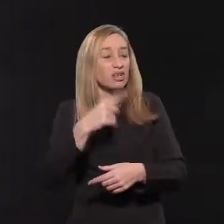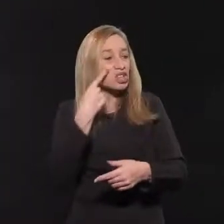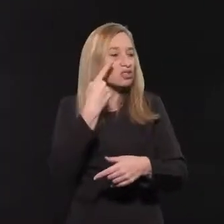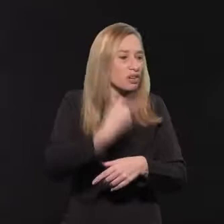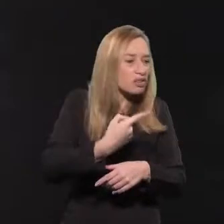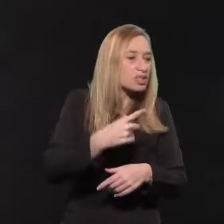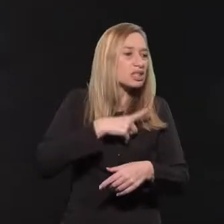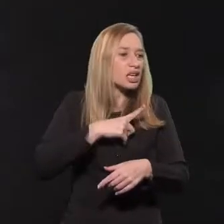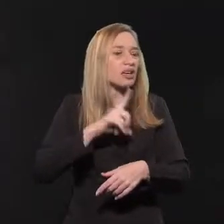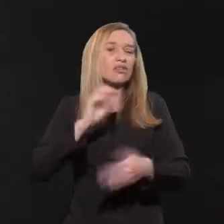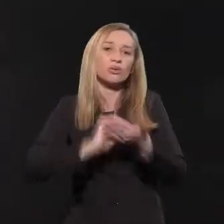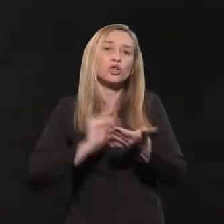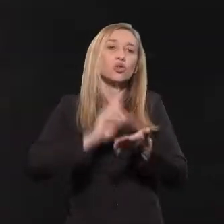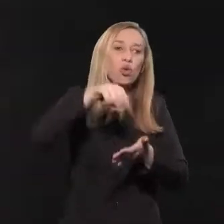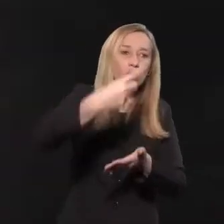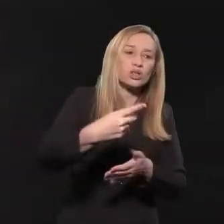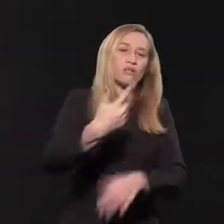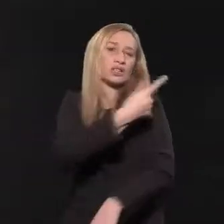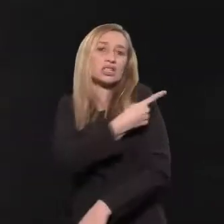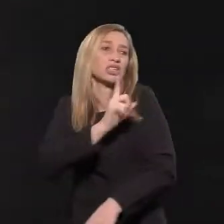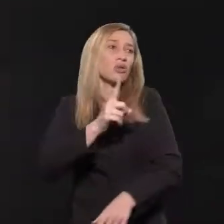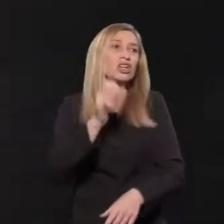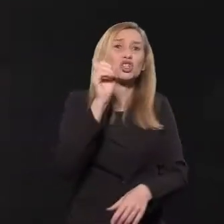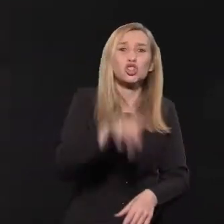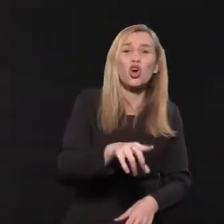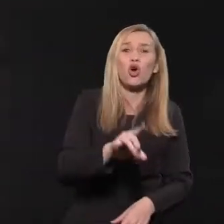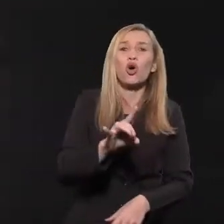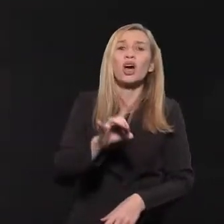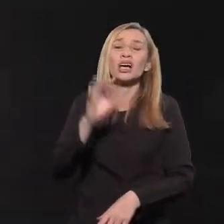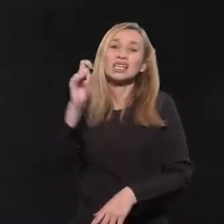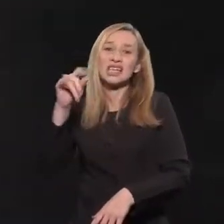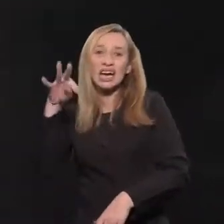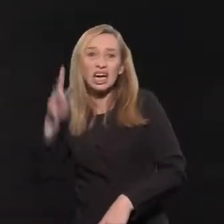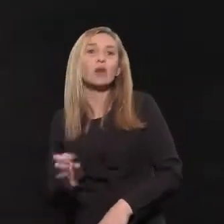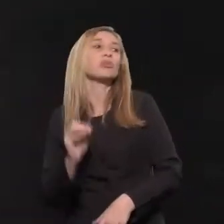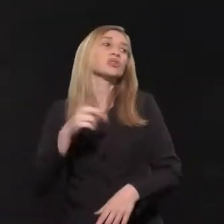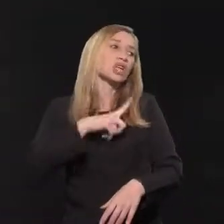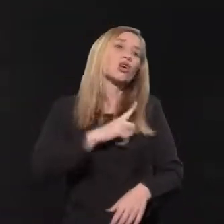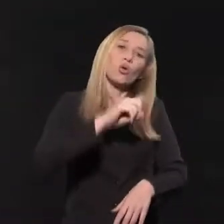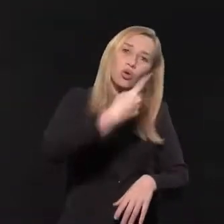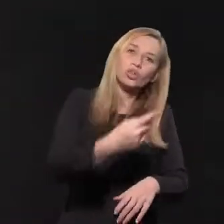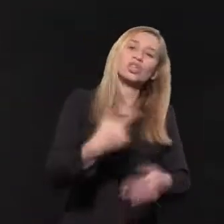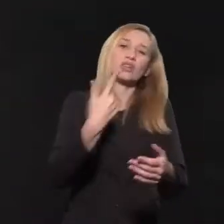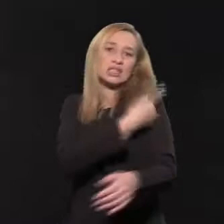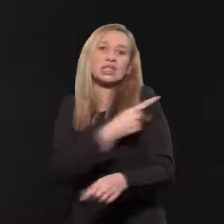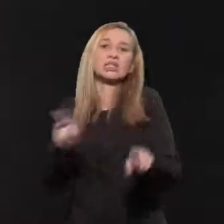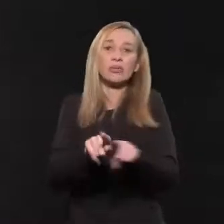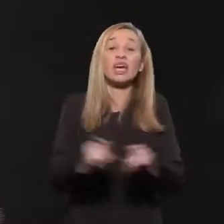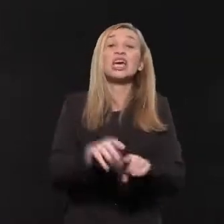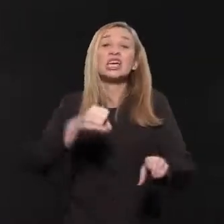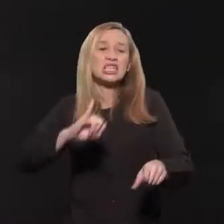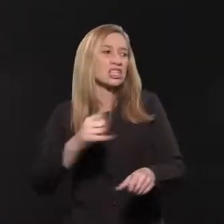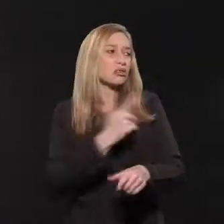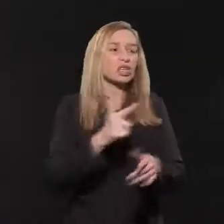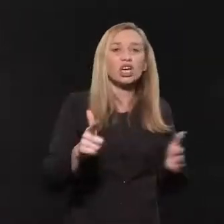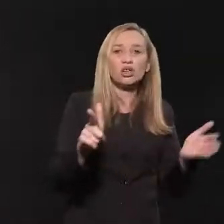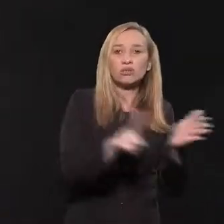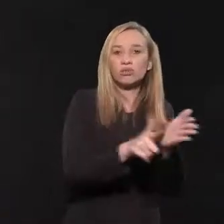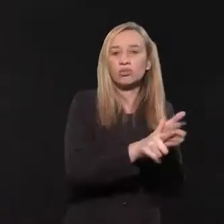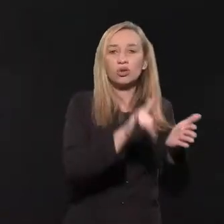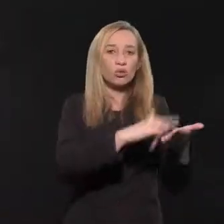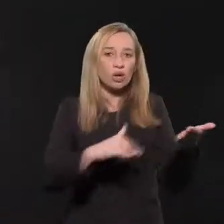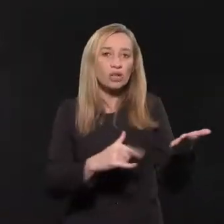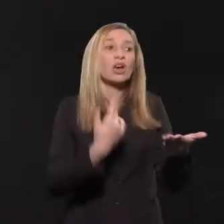a gente aproveita para ver se tem alguma outra vacina faltando, porque não é só sarampo para o adulto. Tem outras vacinas também, mas se não tem documento nenhum,